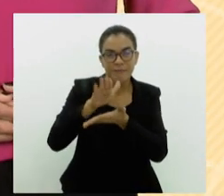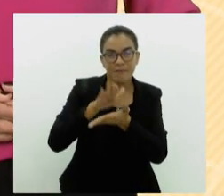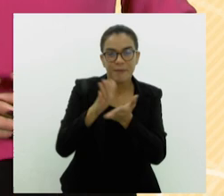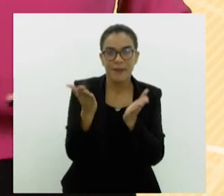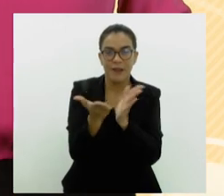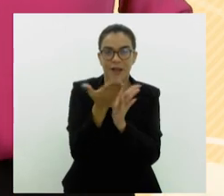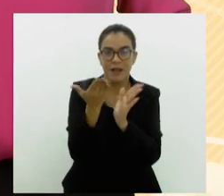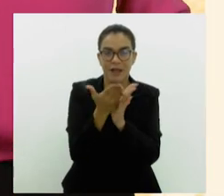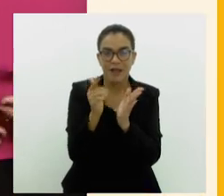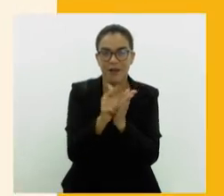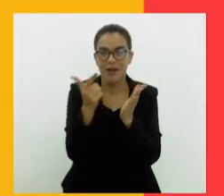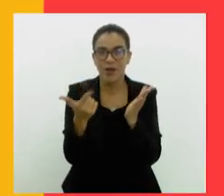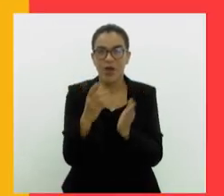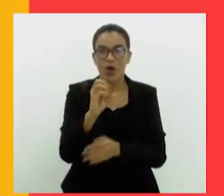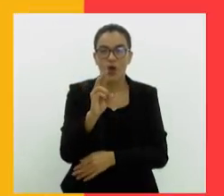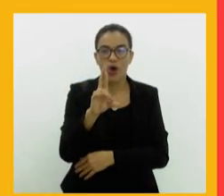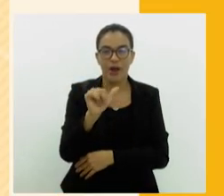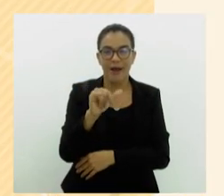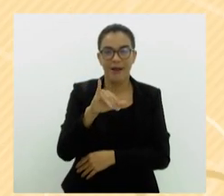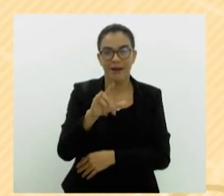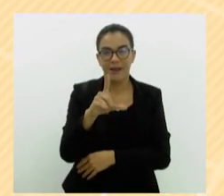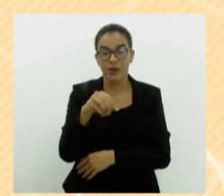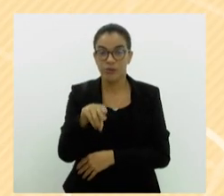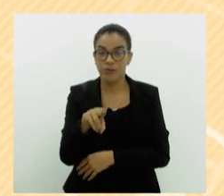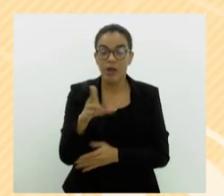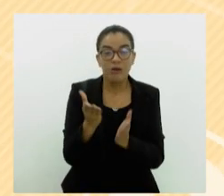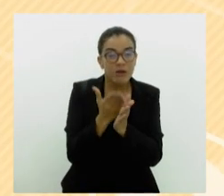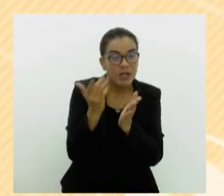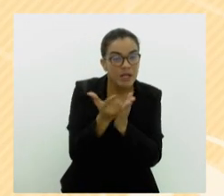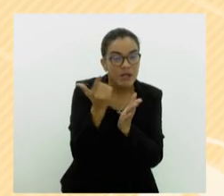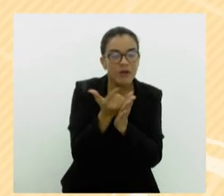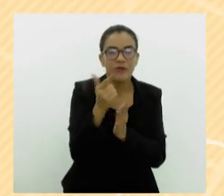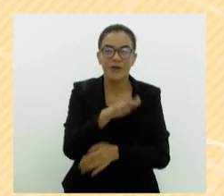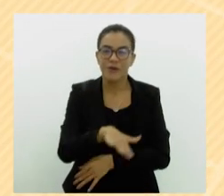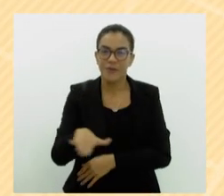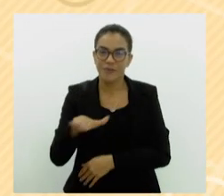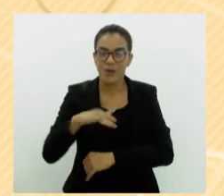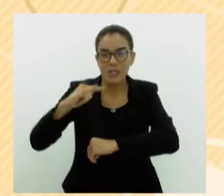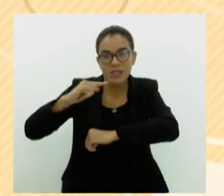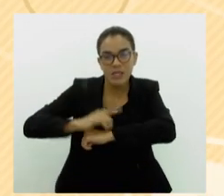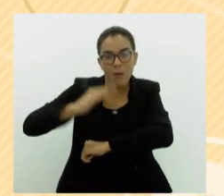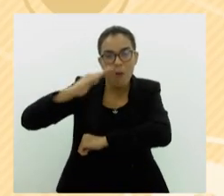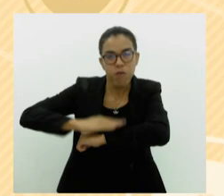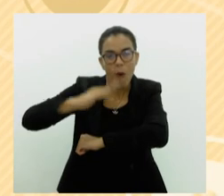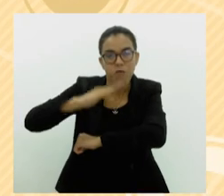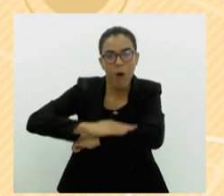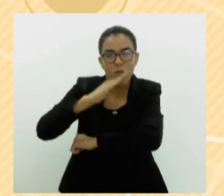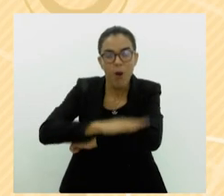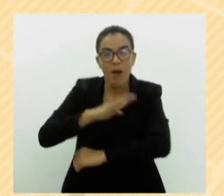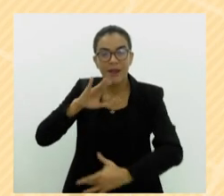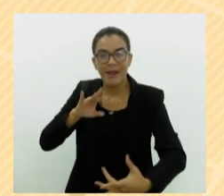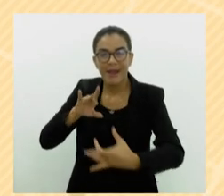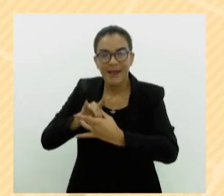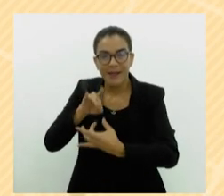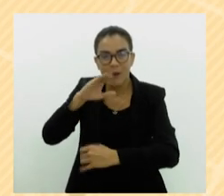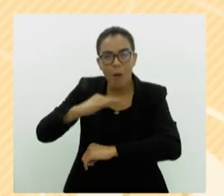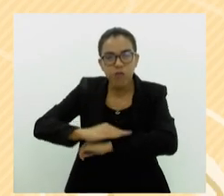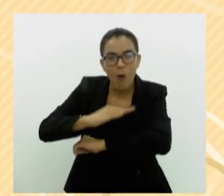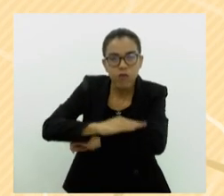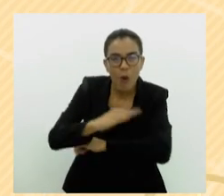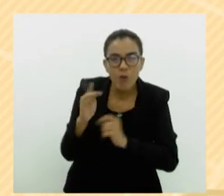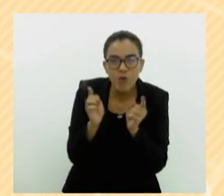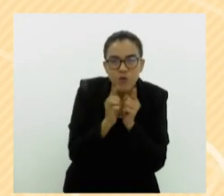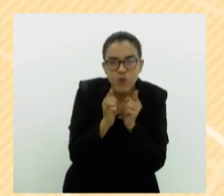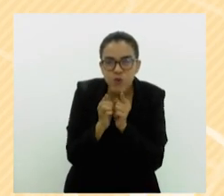livro Coralino Não Sabe Pular. O livro infantil conta a história do sapo coralino e sua relação com os outros sapinhos de sua região.